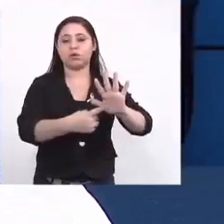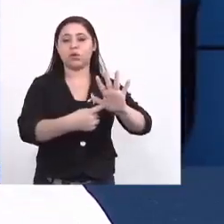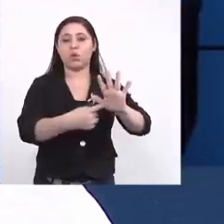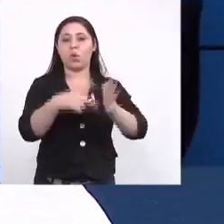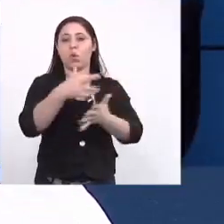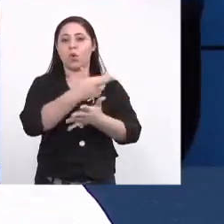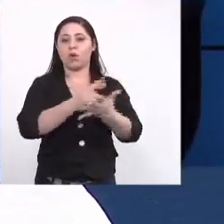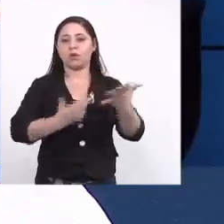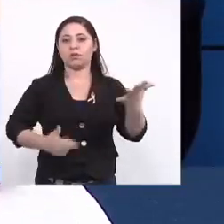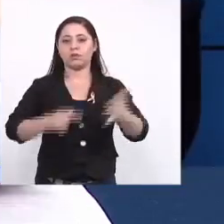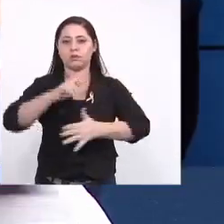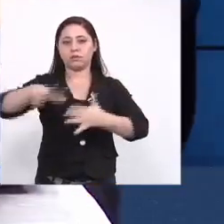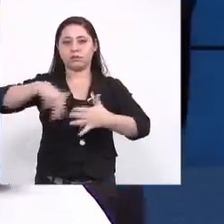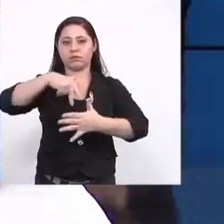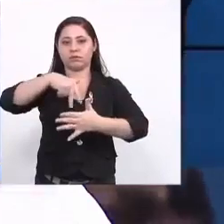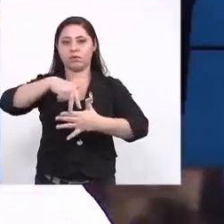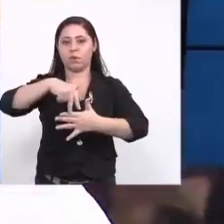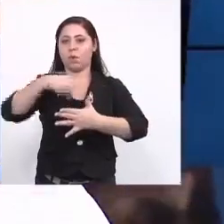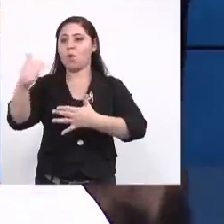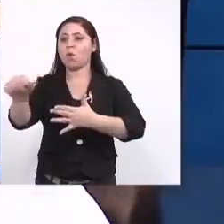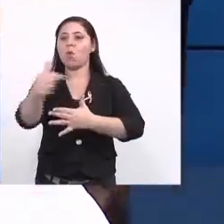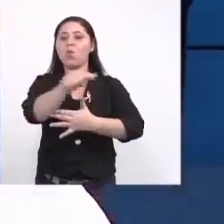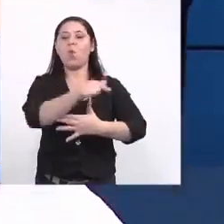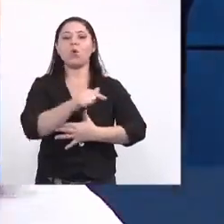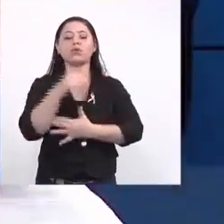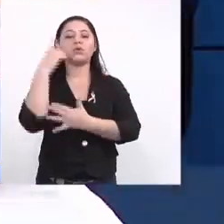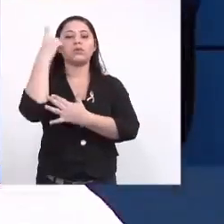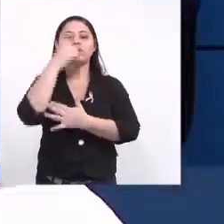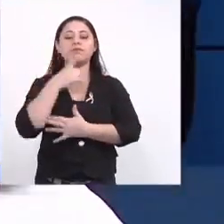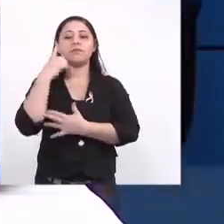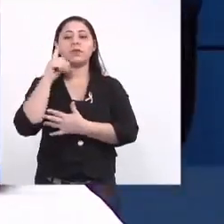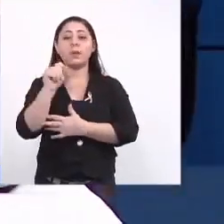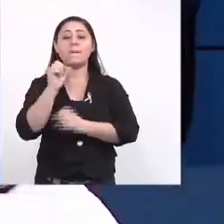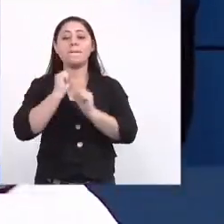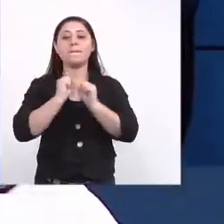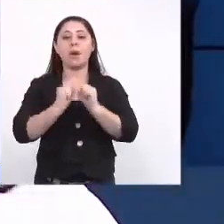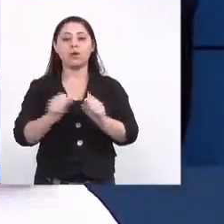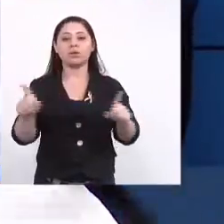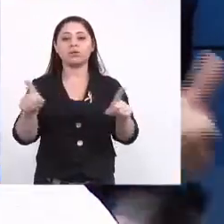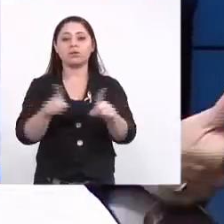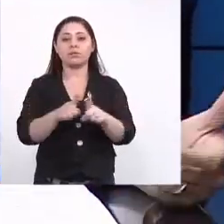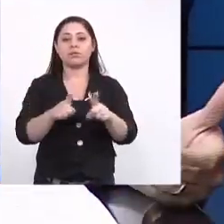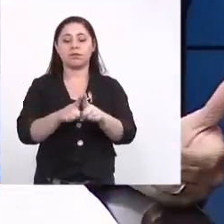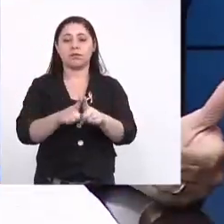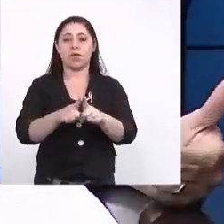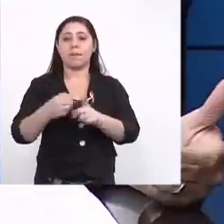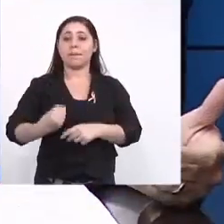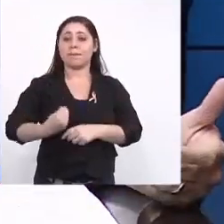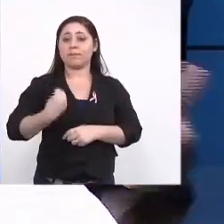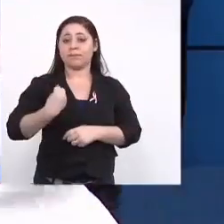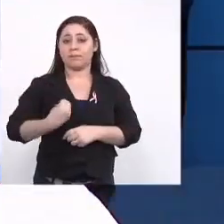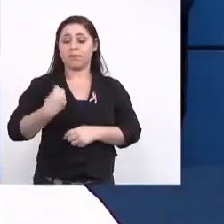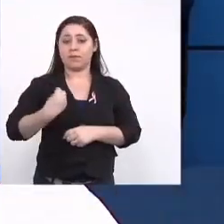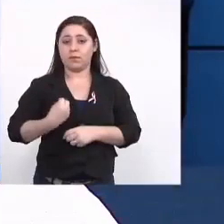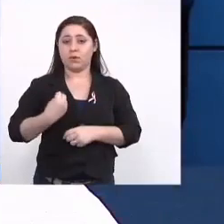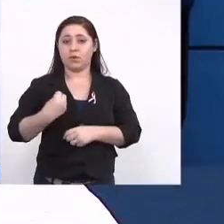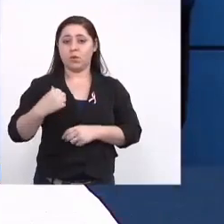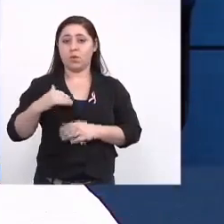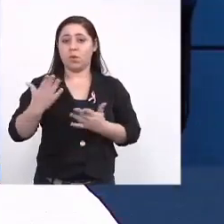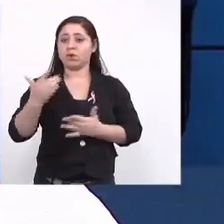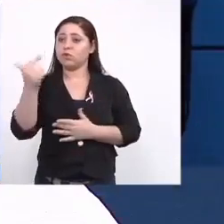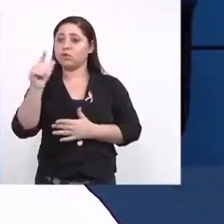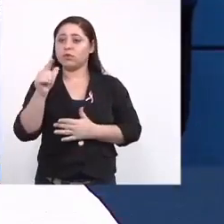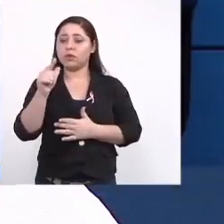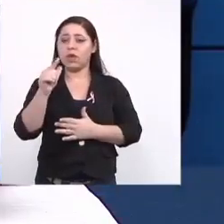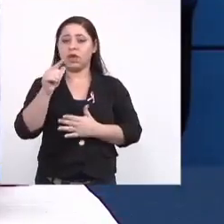na tribuna para os demais deputados, que podem, tanto participar, quando não têm as